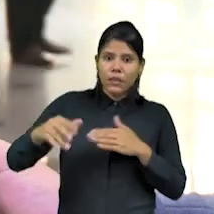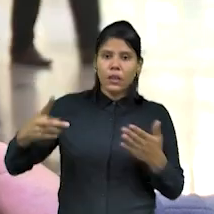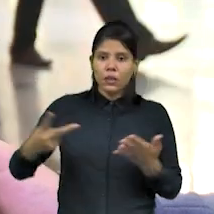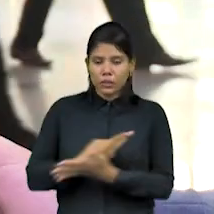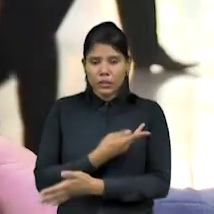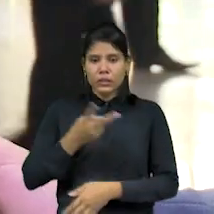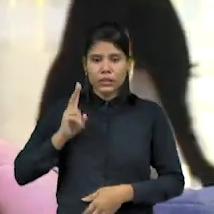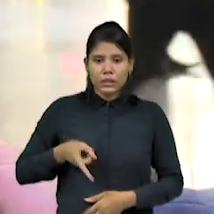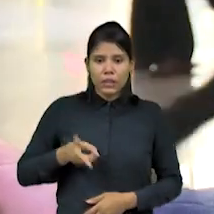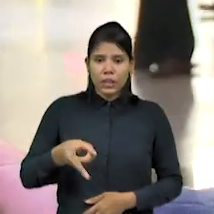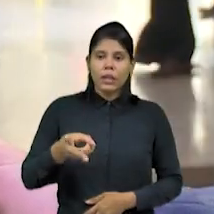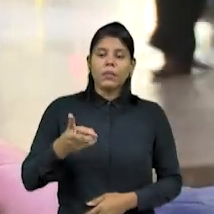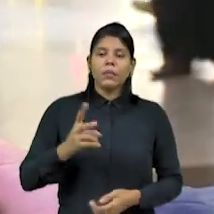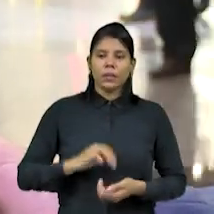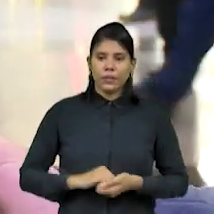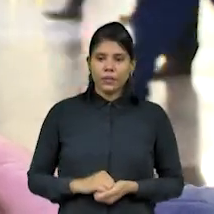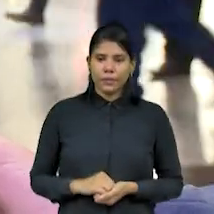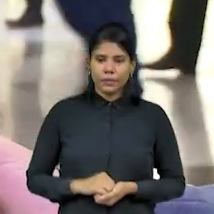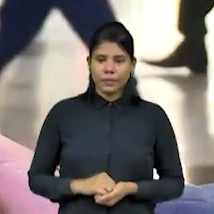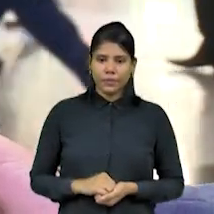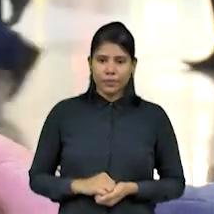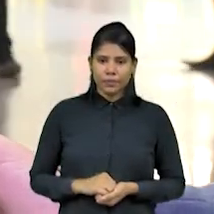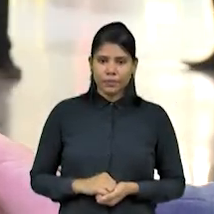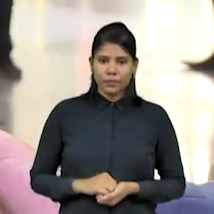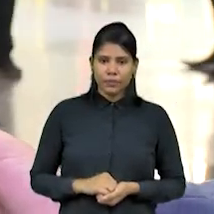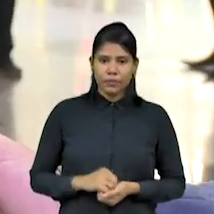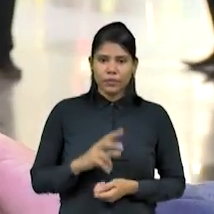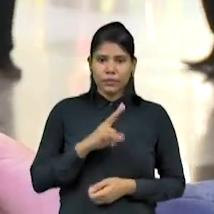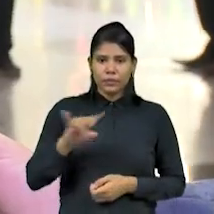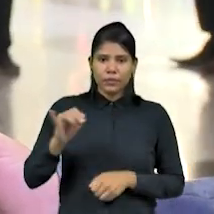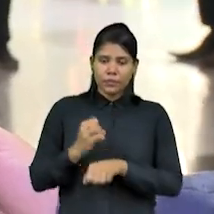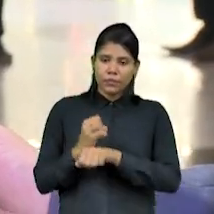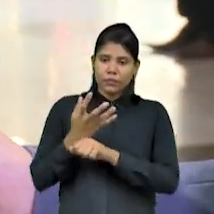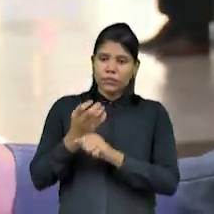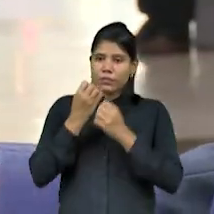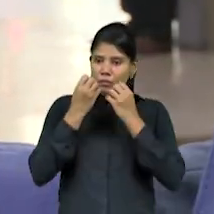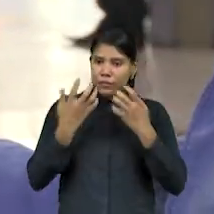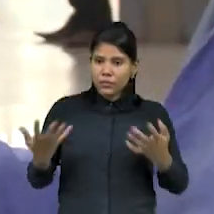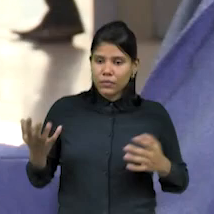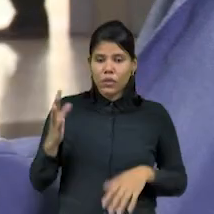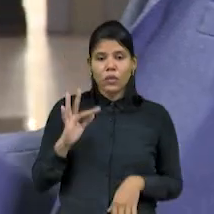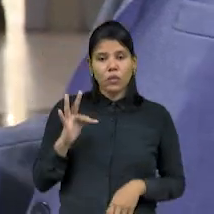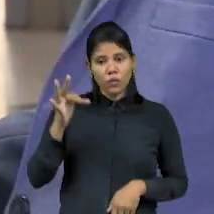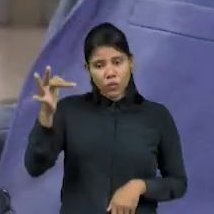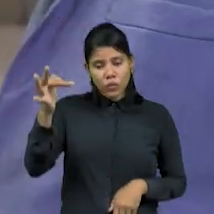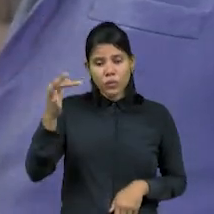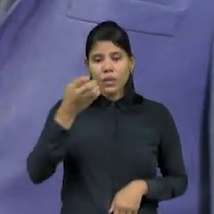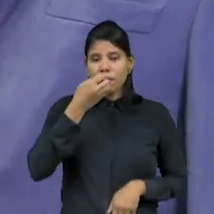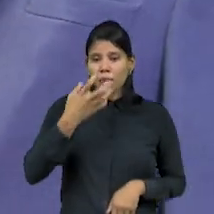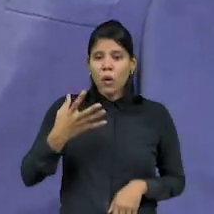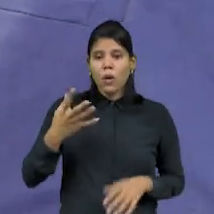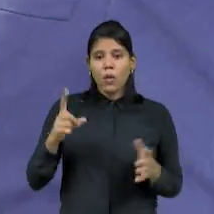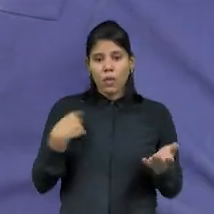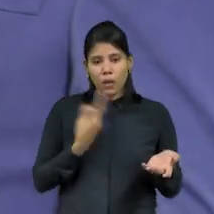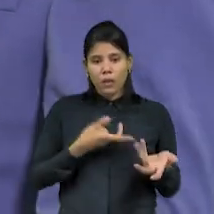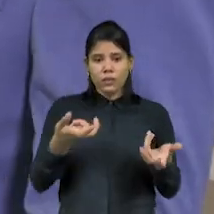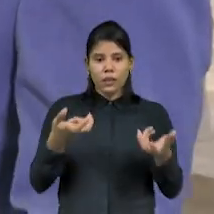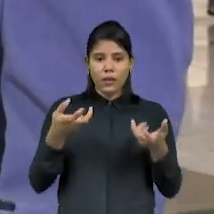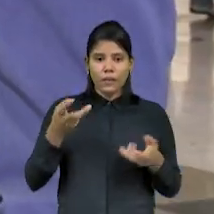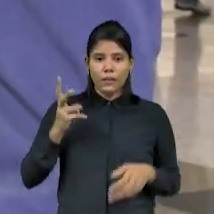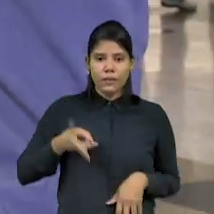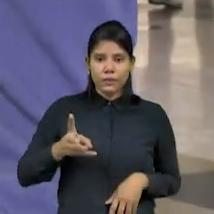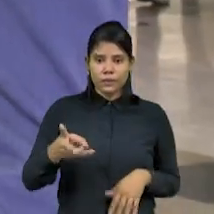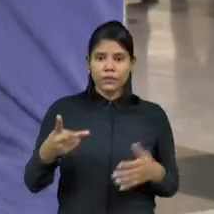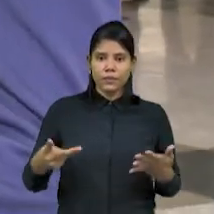De forma contínua, se Deus quiser, esse será um sucesso. E o futuro, realmente, os planos é que fica acontecendo. O que